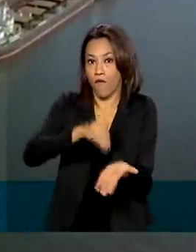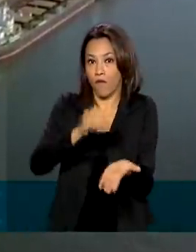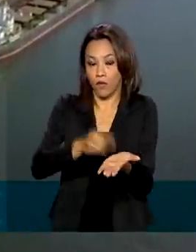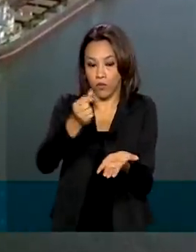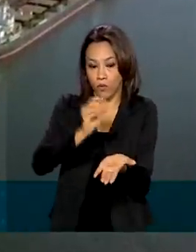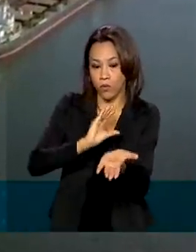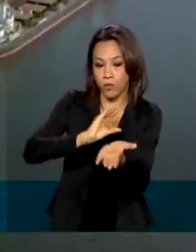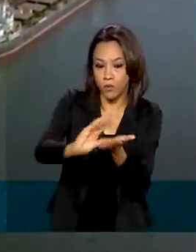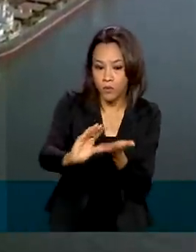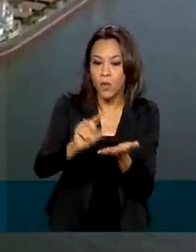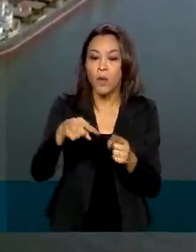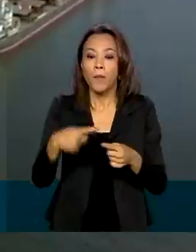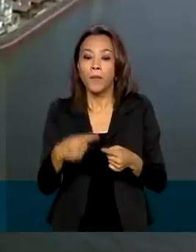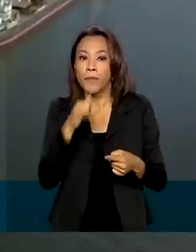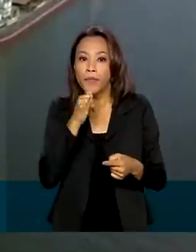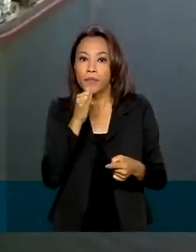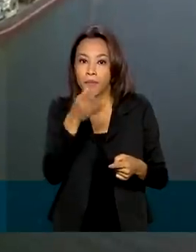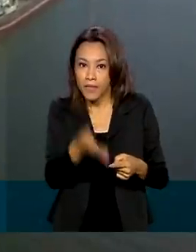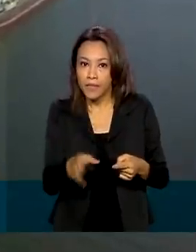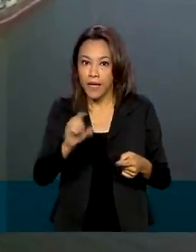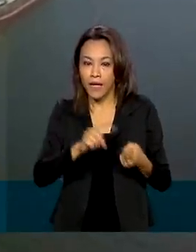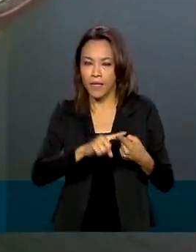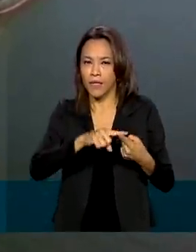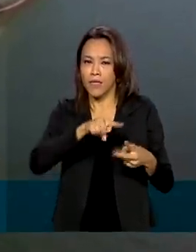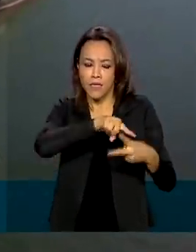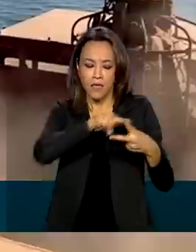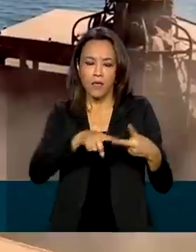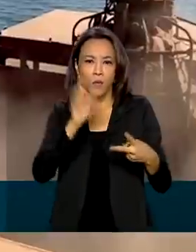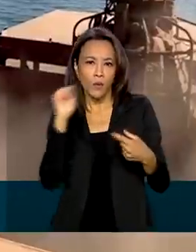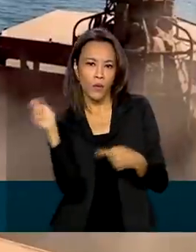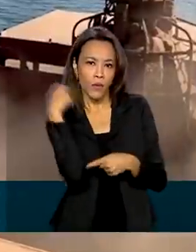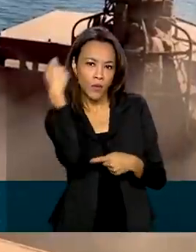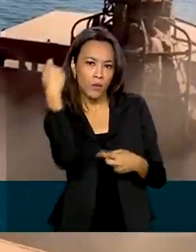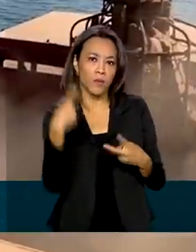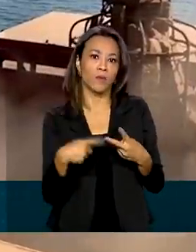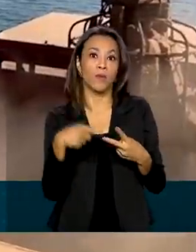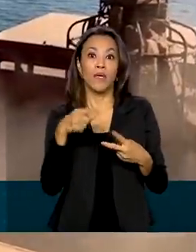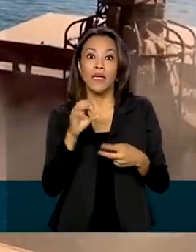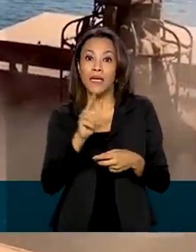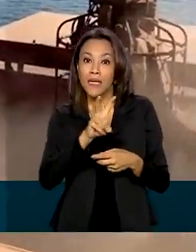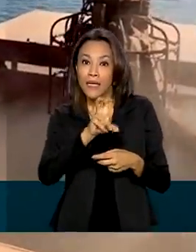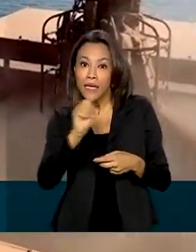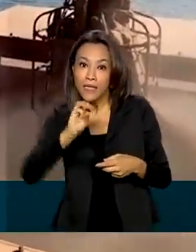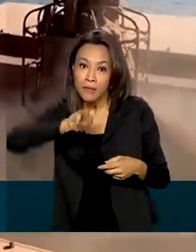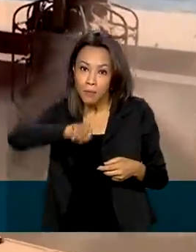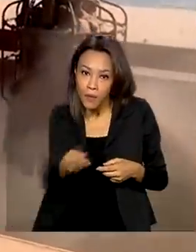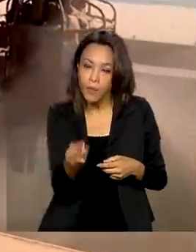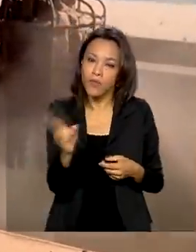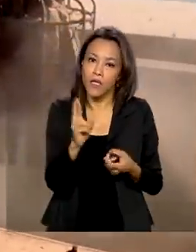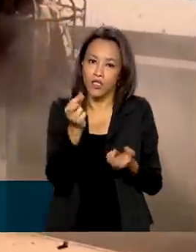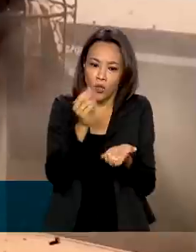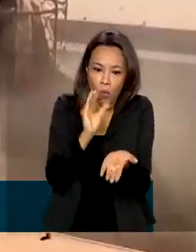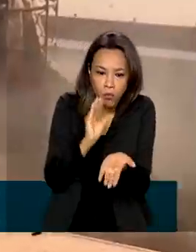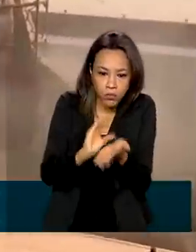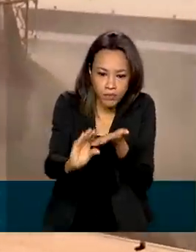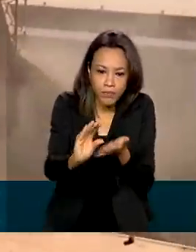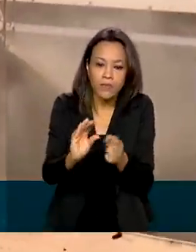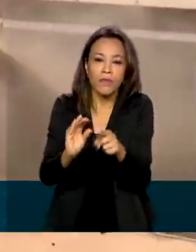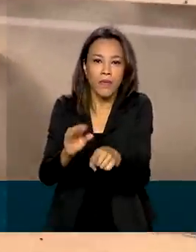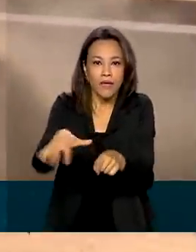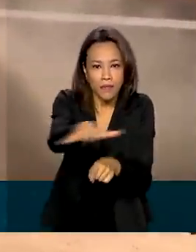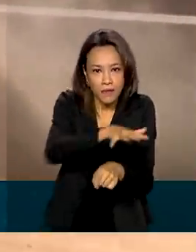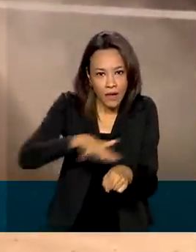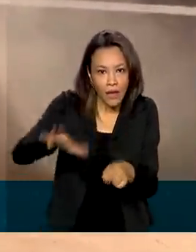como a obra de dragagem no porto de Rio Grande, no Rio Grande do Sul. 500 milhões de reais que vão inserir o porto nas grandes